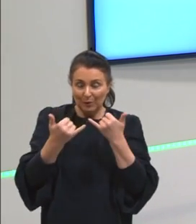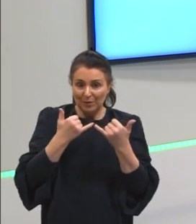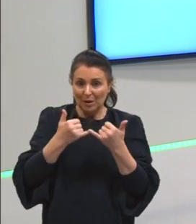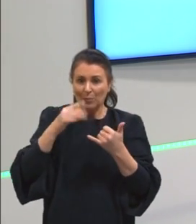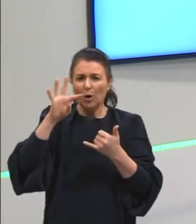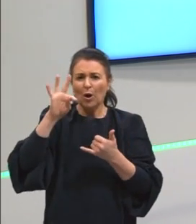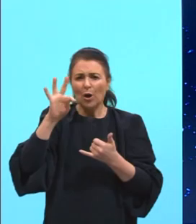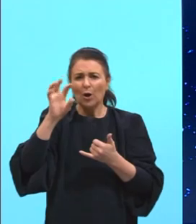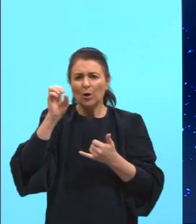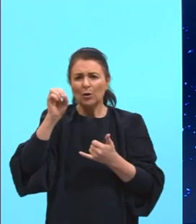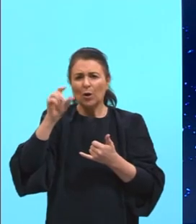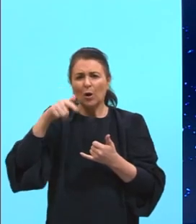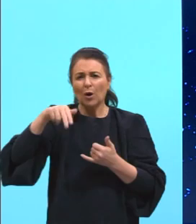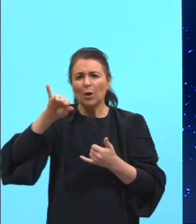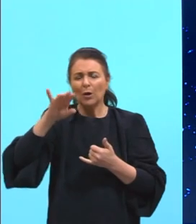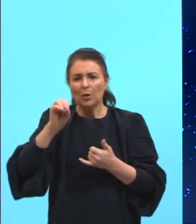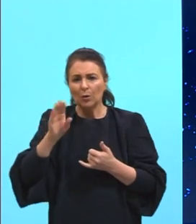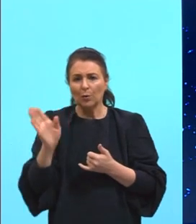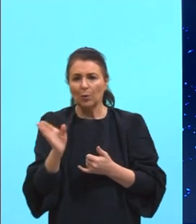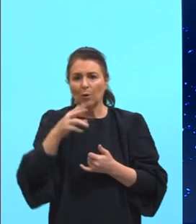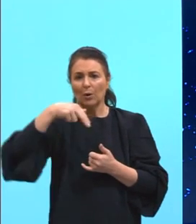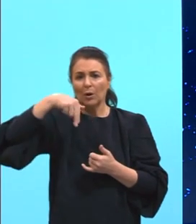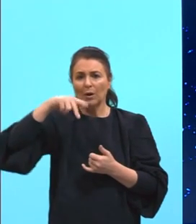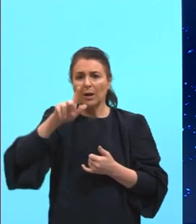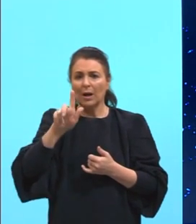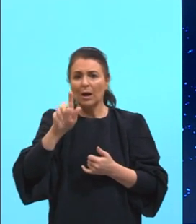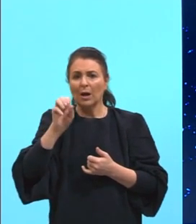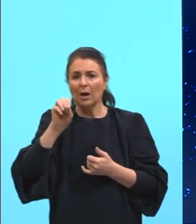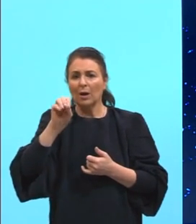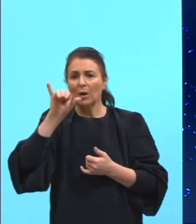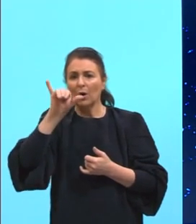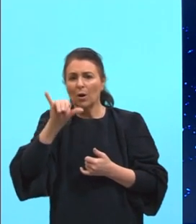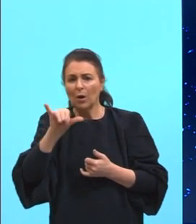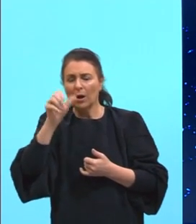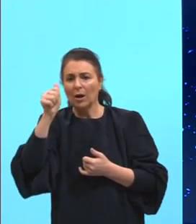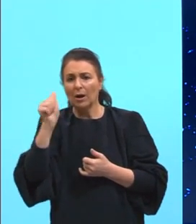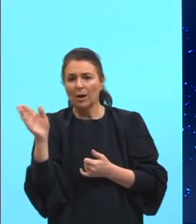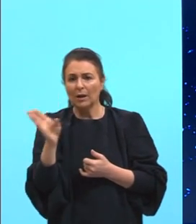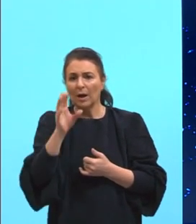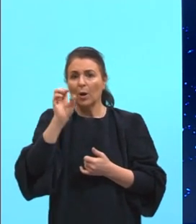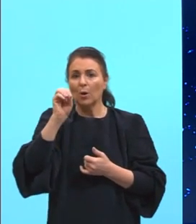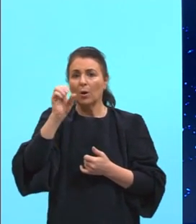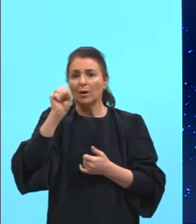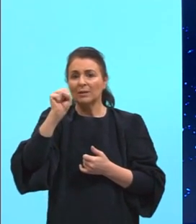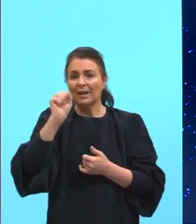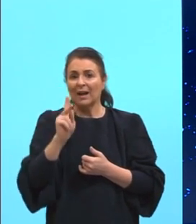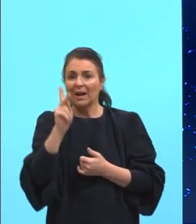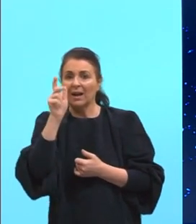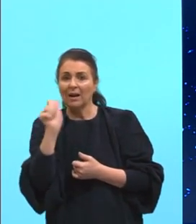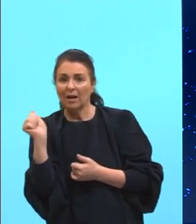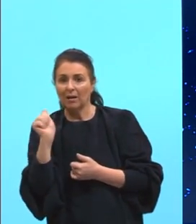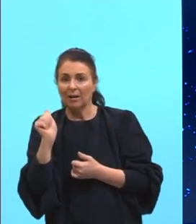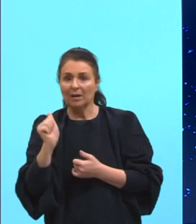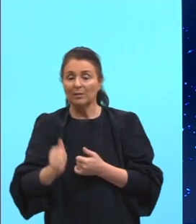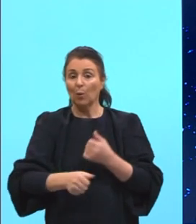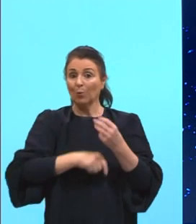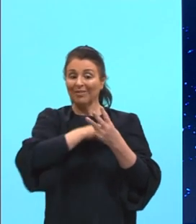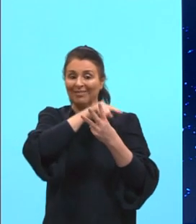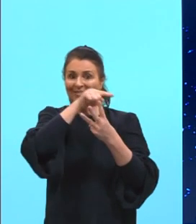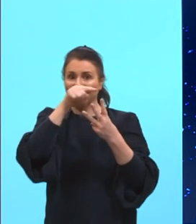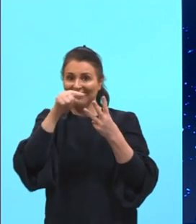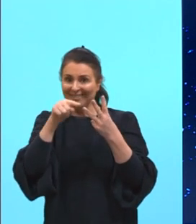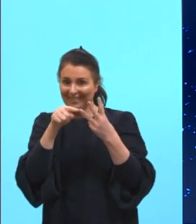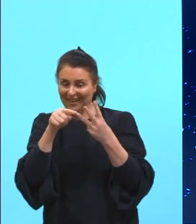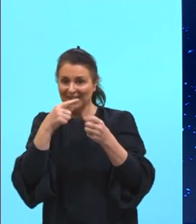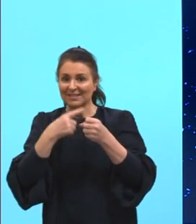Tóquio, Nagoya e Osaka. Olha só essa região aqui. Isso aqui a gente chama de megalópole, certo? São três regiões metropolitanas